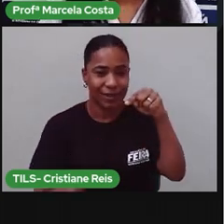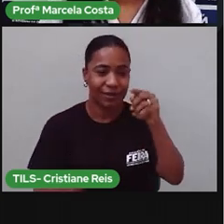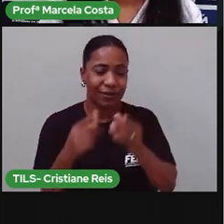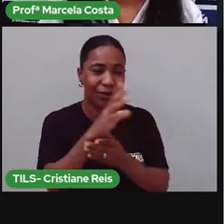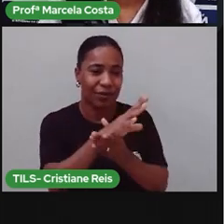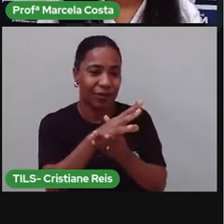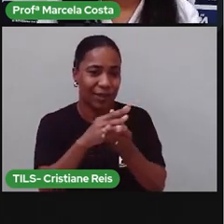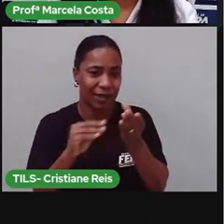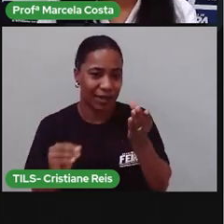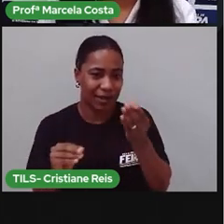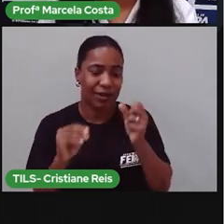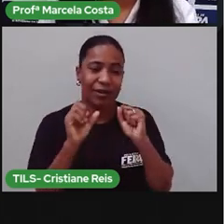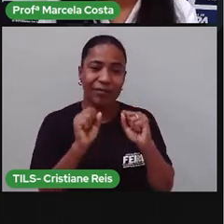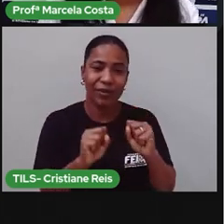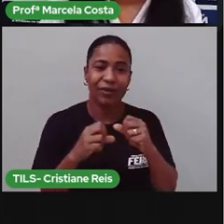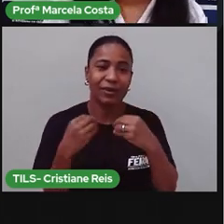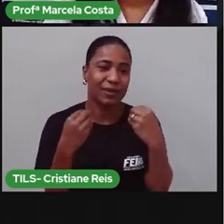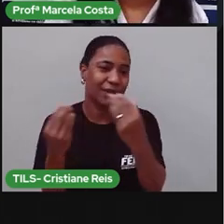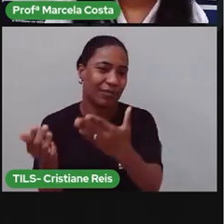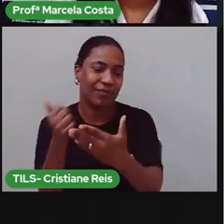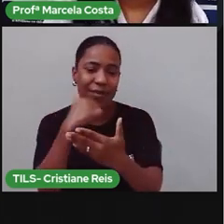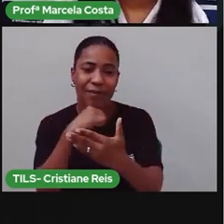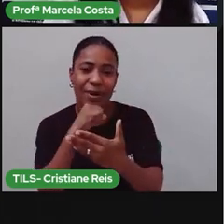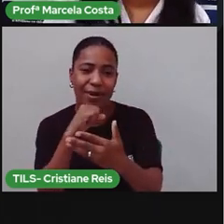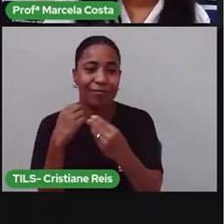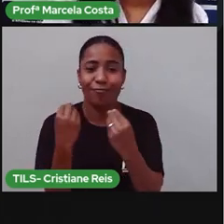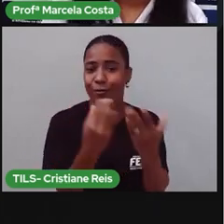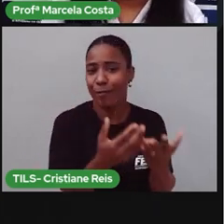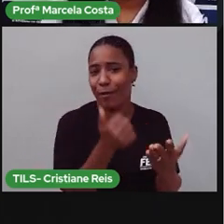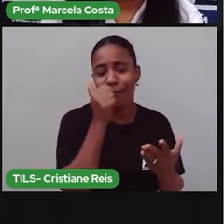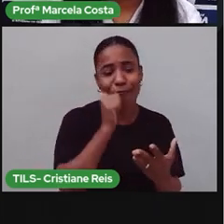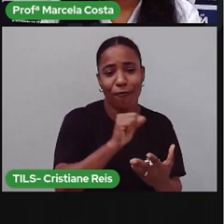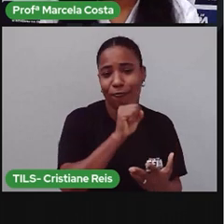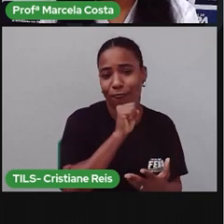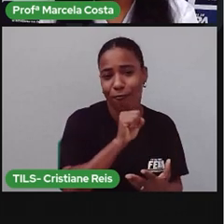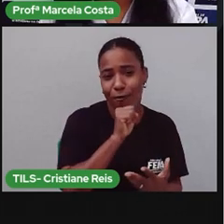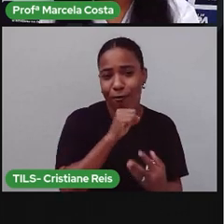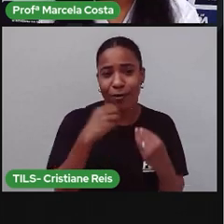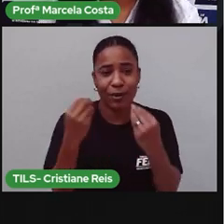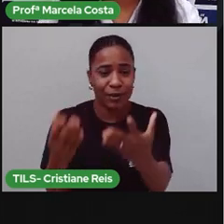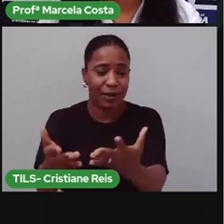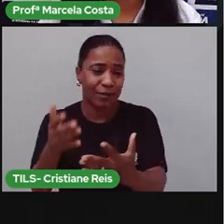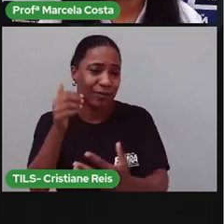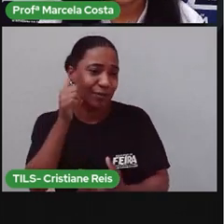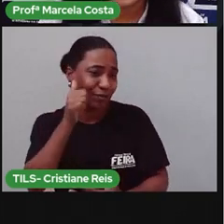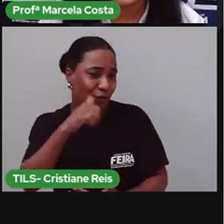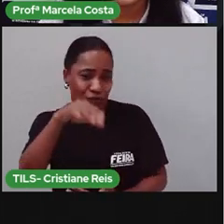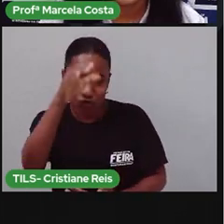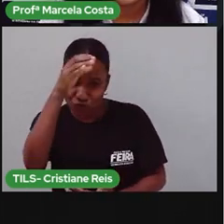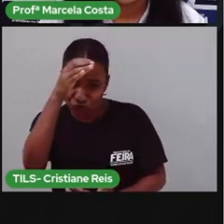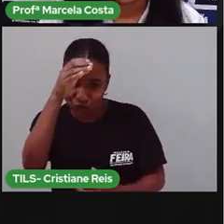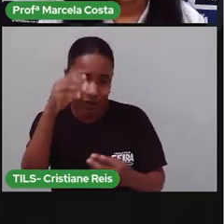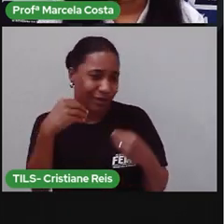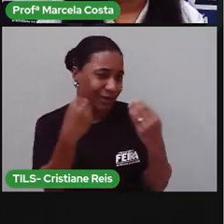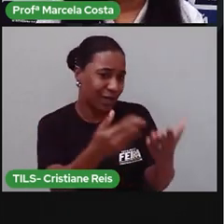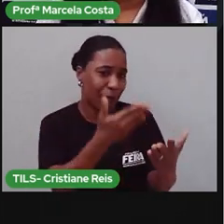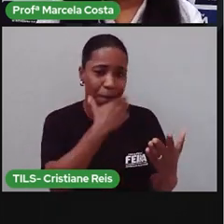E você pode dar pra sua mãe, pra sua avó, pra sua tia, pro seu pai.